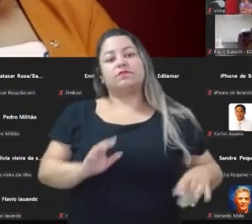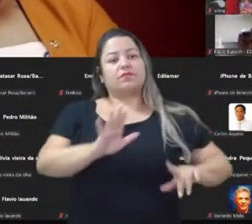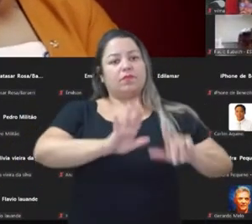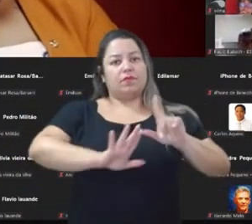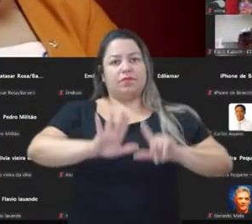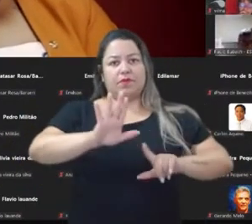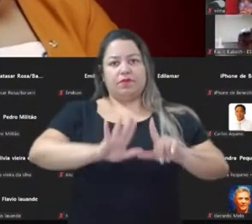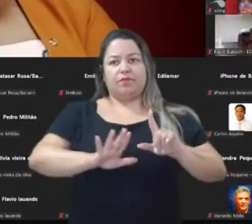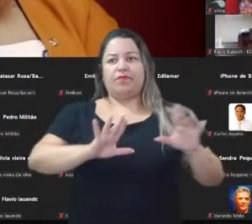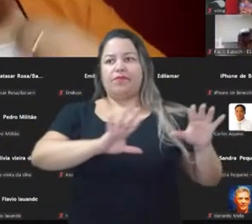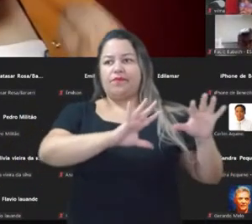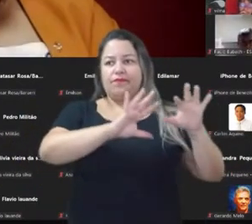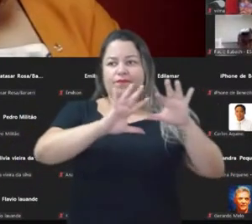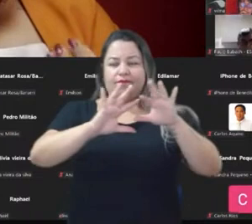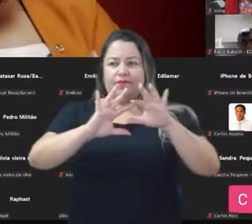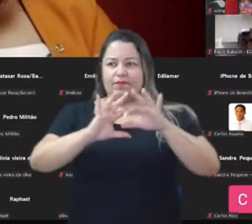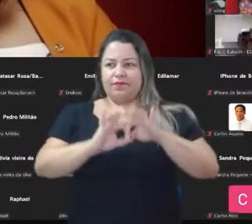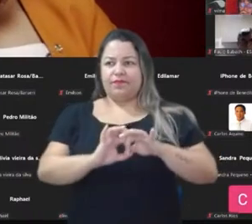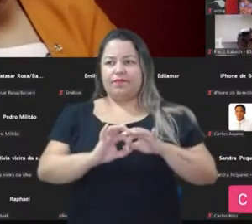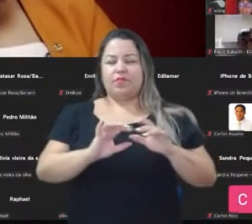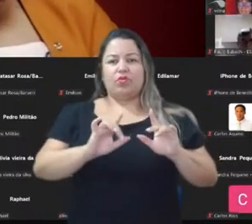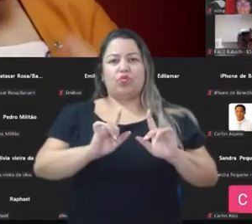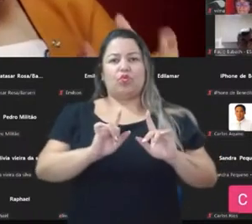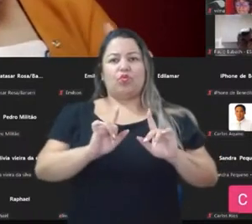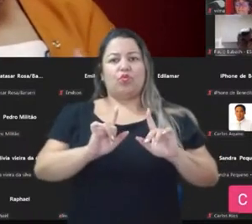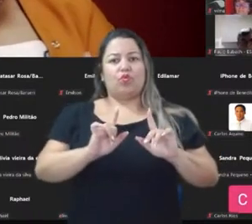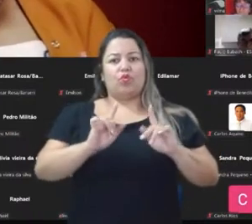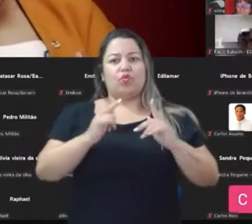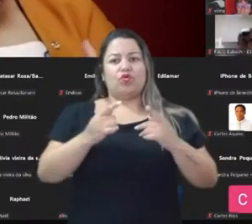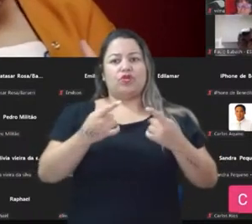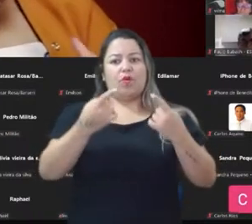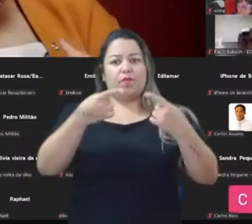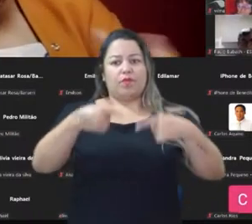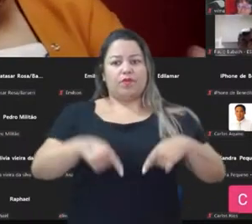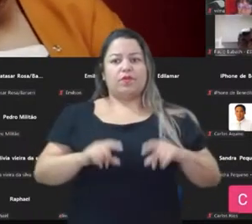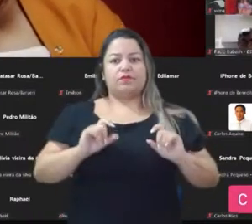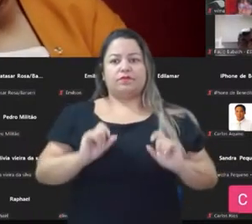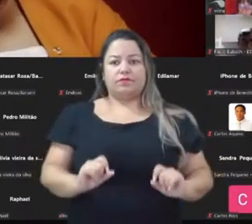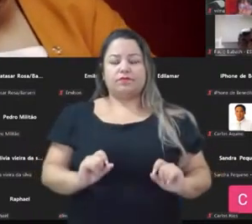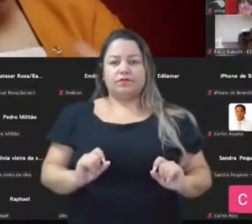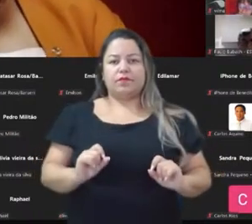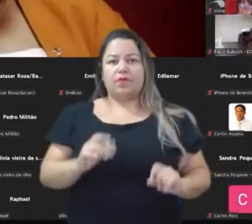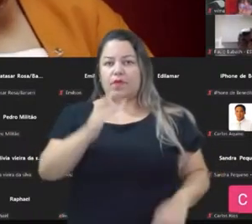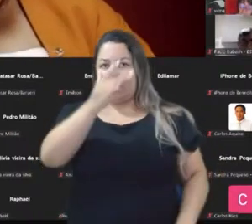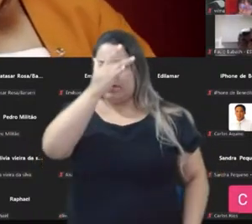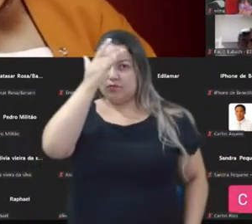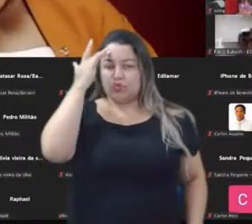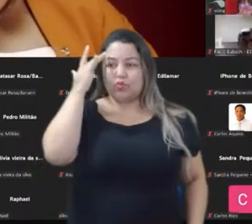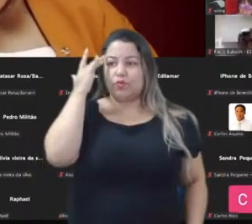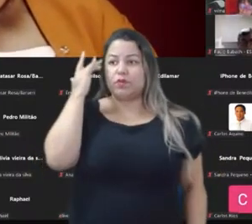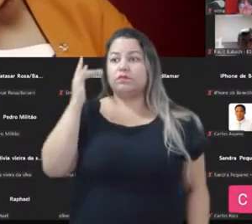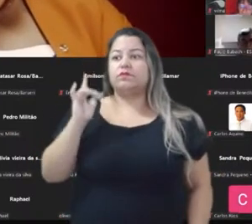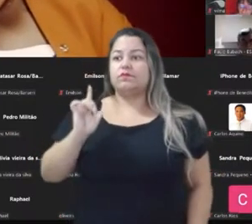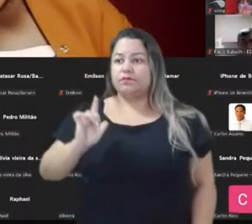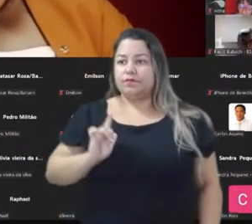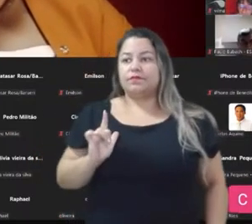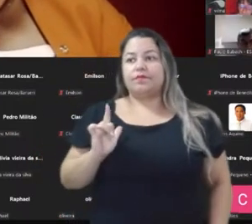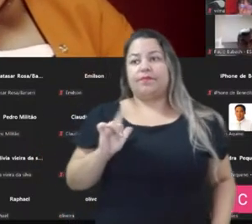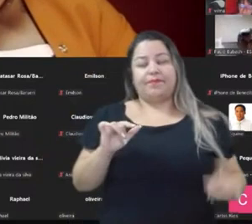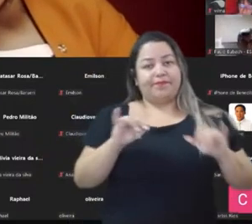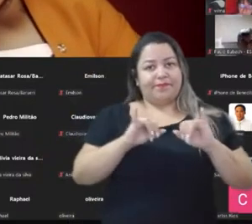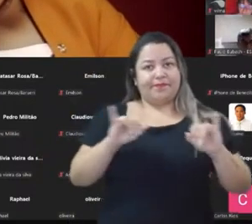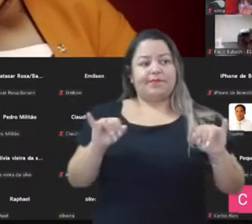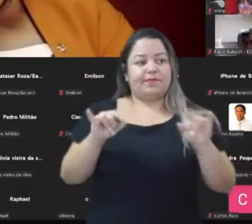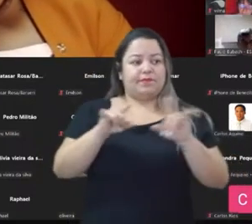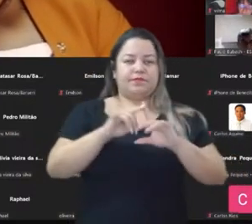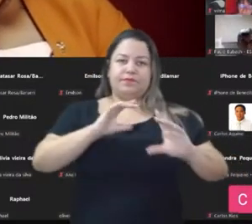nesse contexto geopolítico também alterou a forma como as pessoas consomem notícia e também